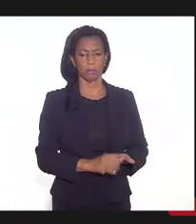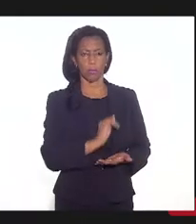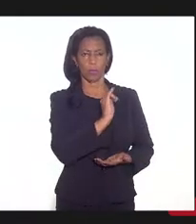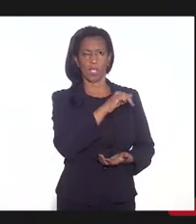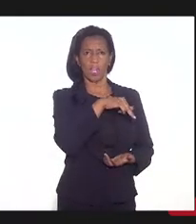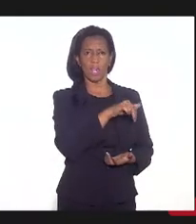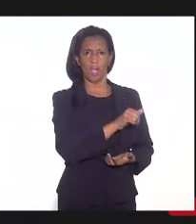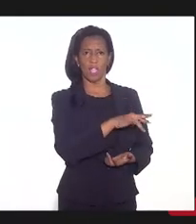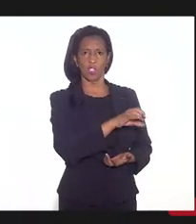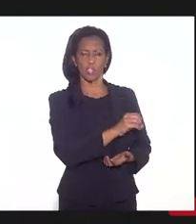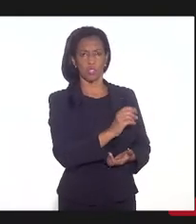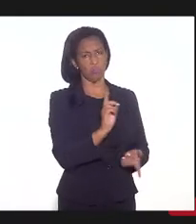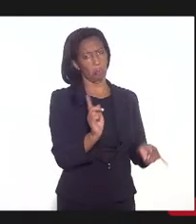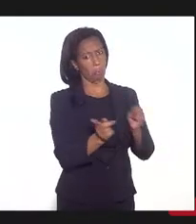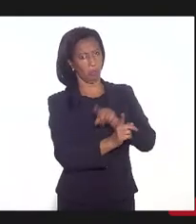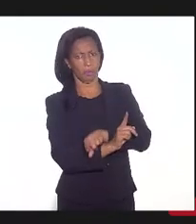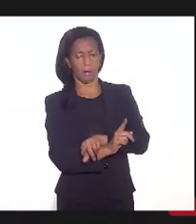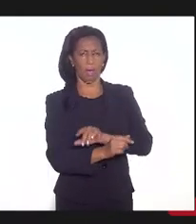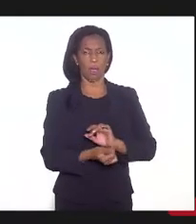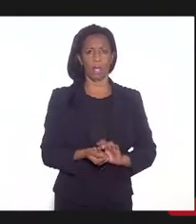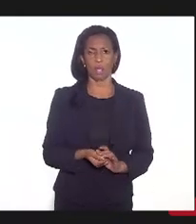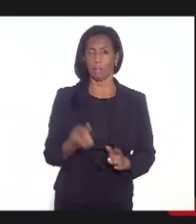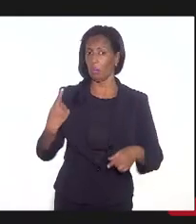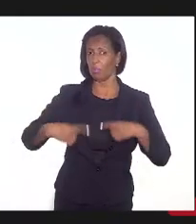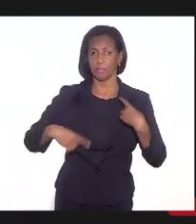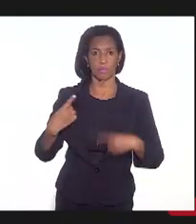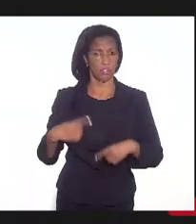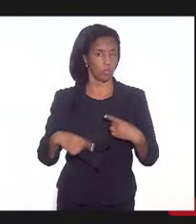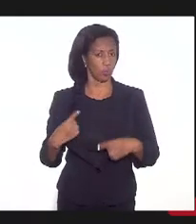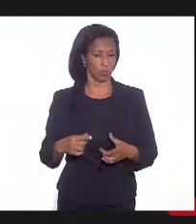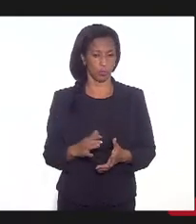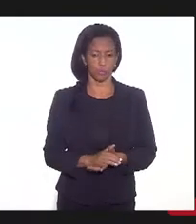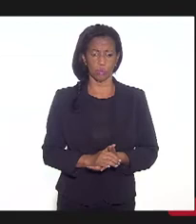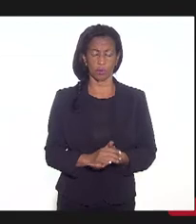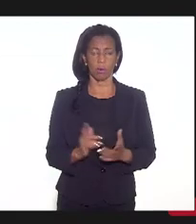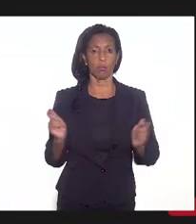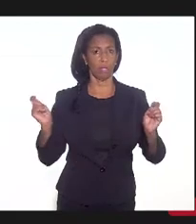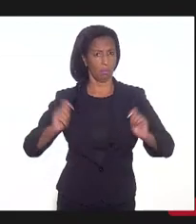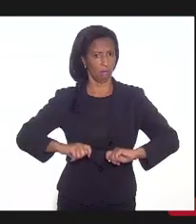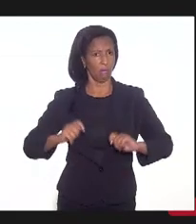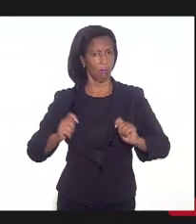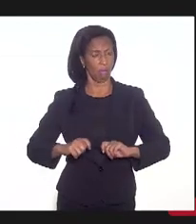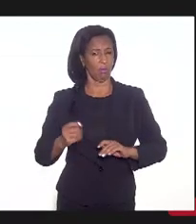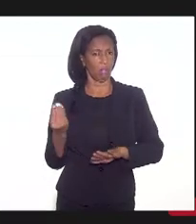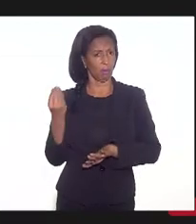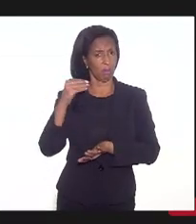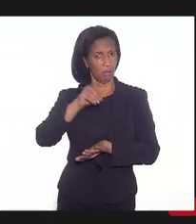inativo ou vice-versa. Essa é uma discussão que, obviamente, estará no âmbito desse